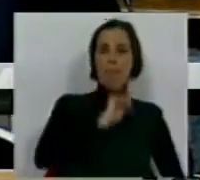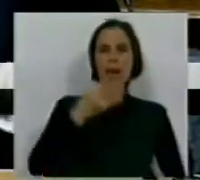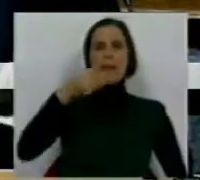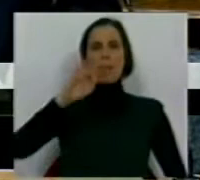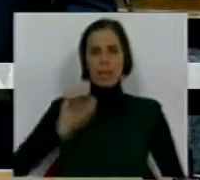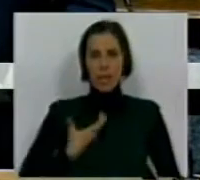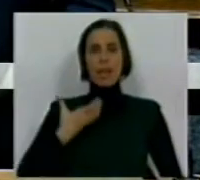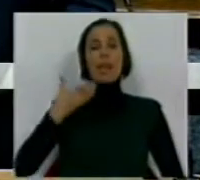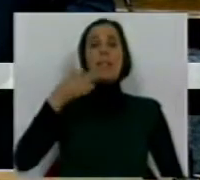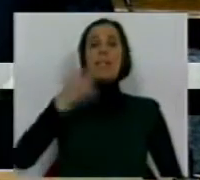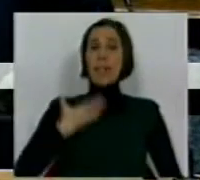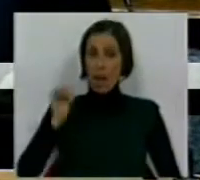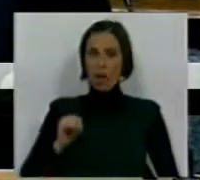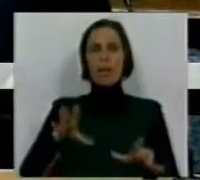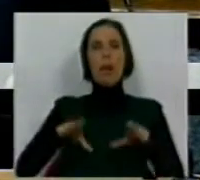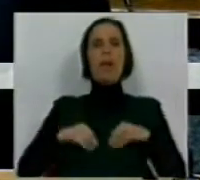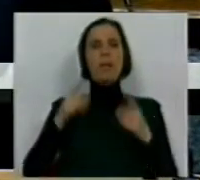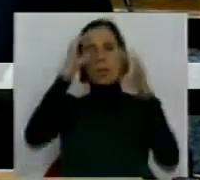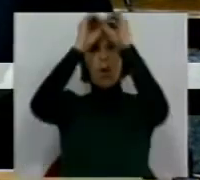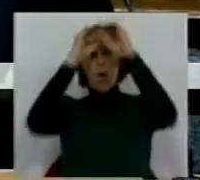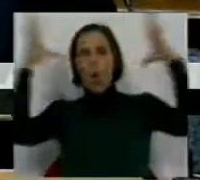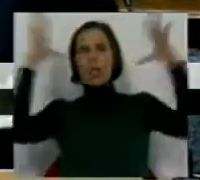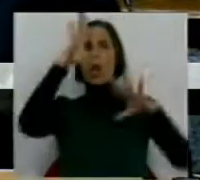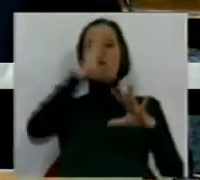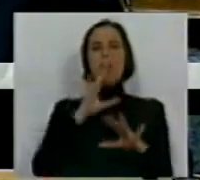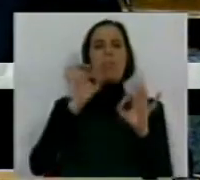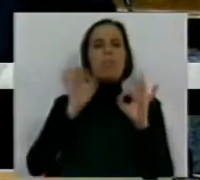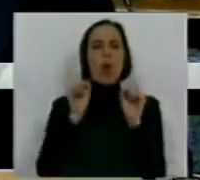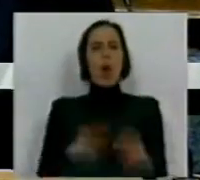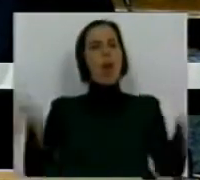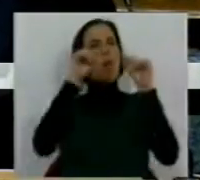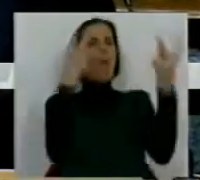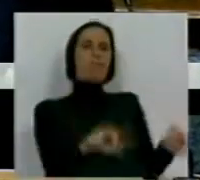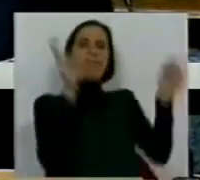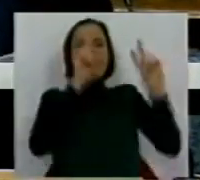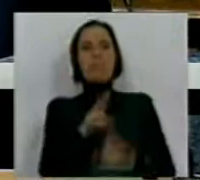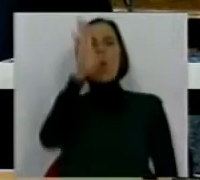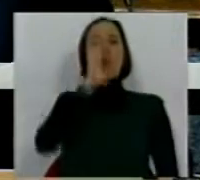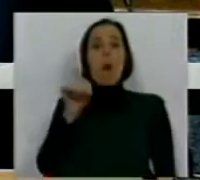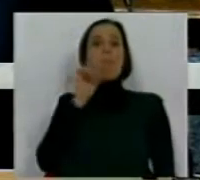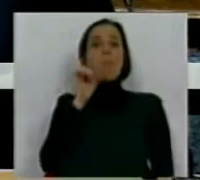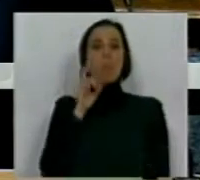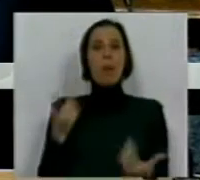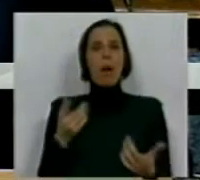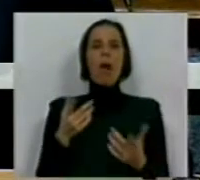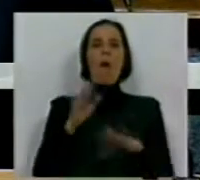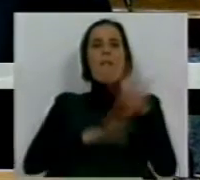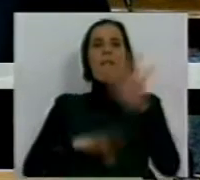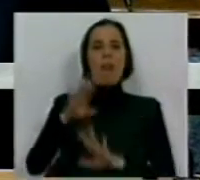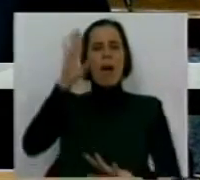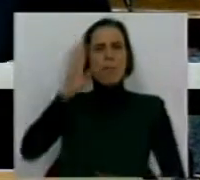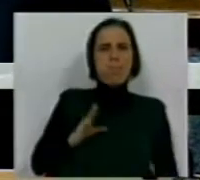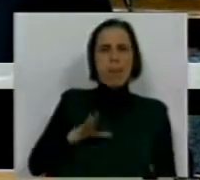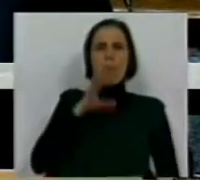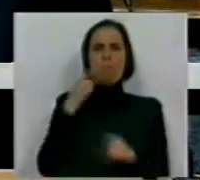PSD e CDS adotam uma concepção de Estado tipicamente neoliberal, em que o garante ao Exército, às Forças de